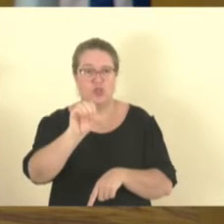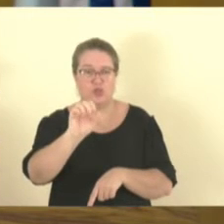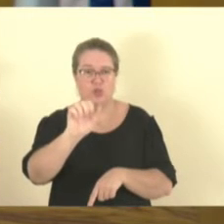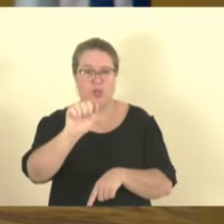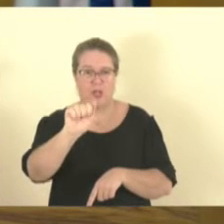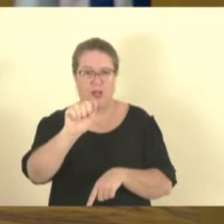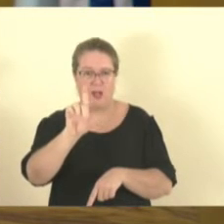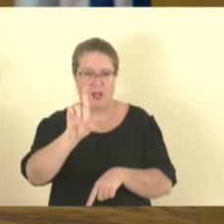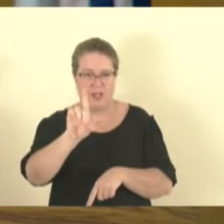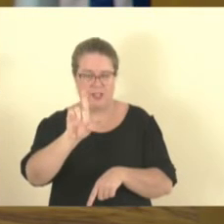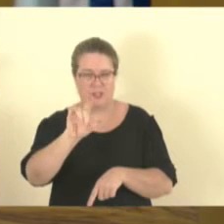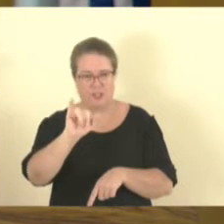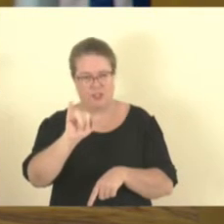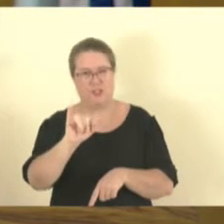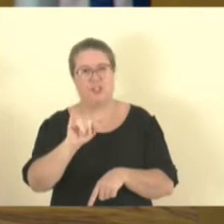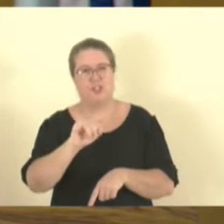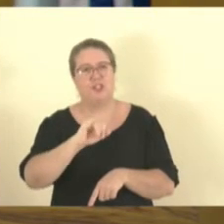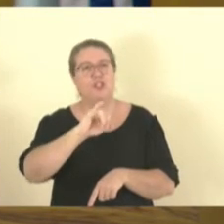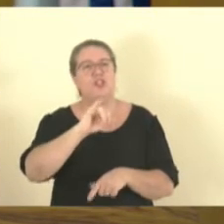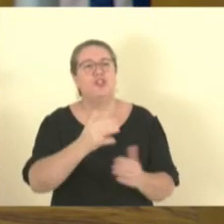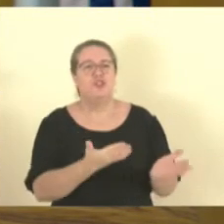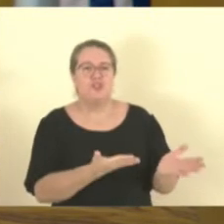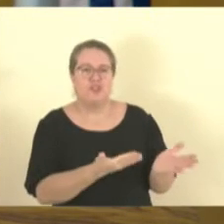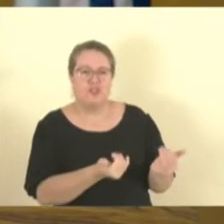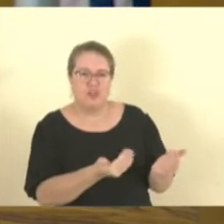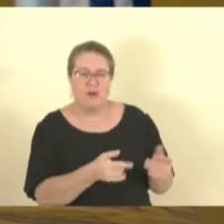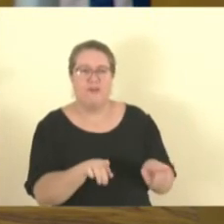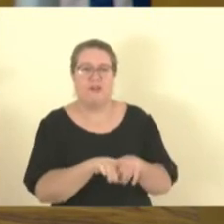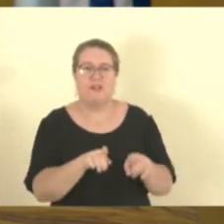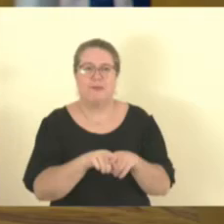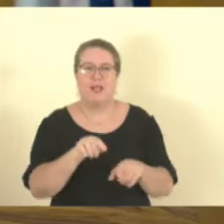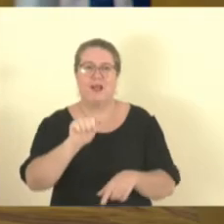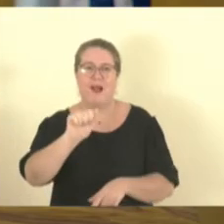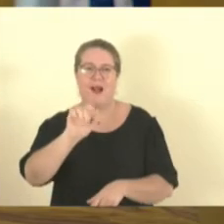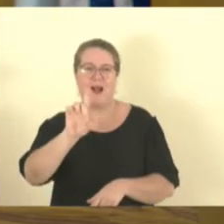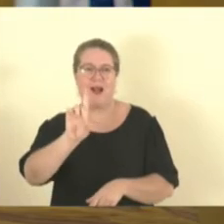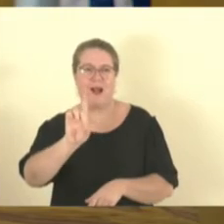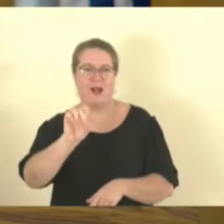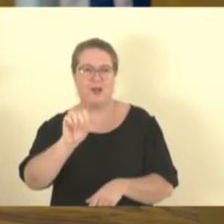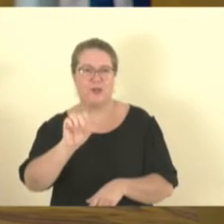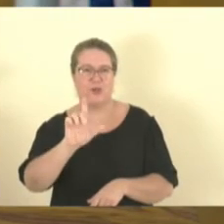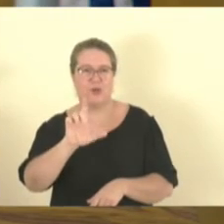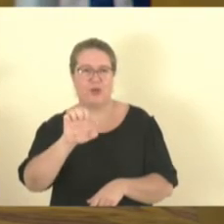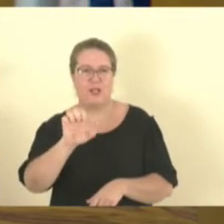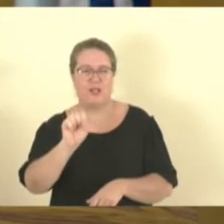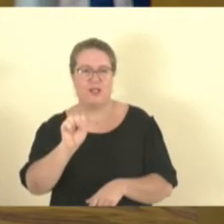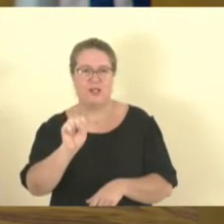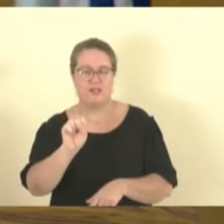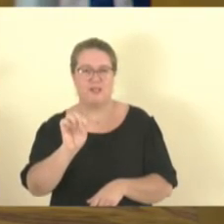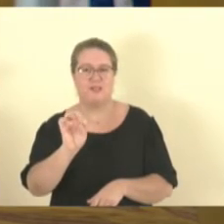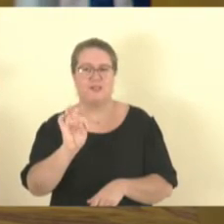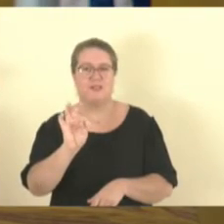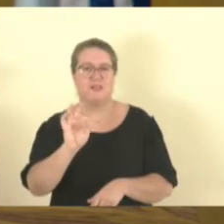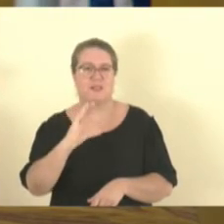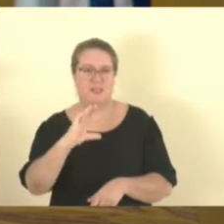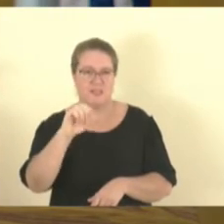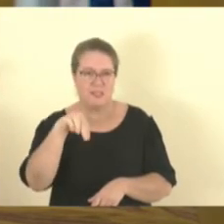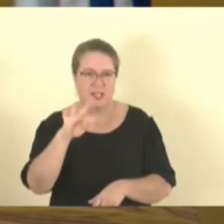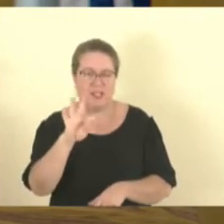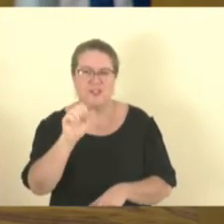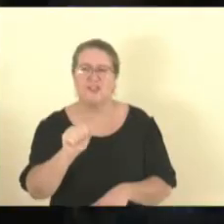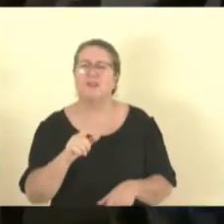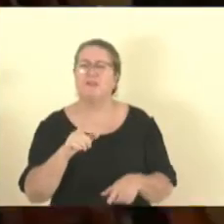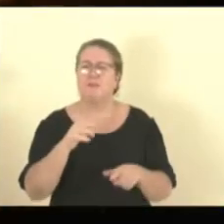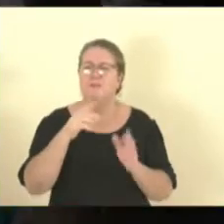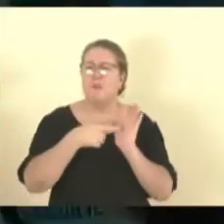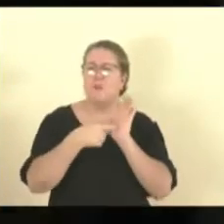juniores e adolescentes. Nós vamos estar com a tela mostrando algumas imagens para que você possa conhecer um pouco